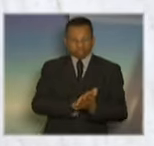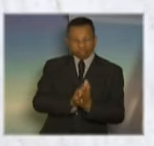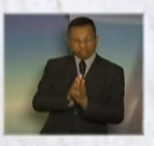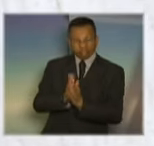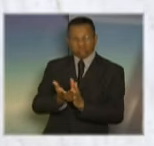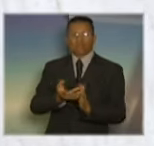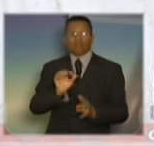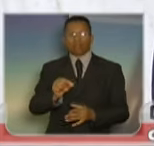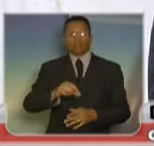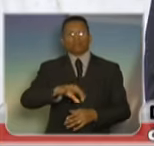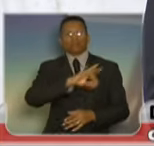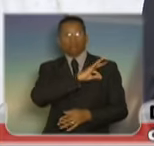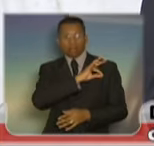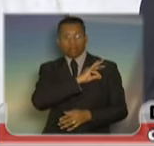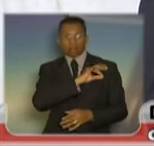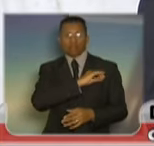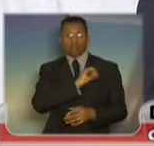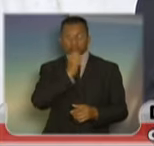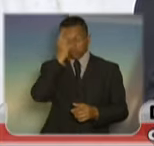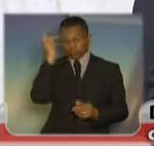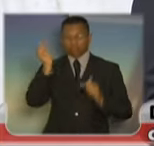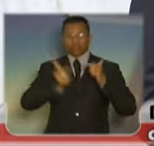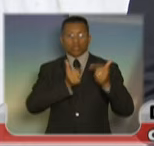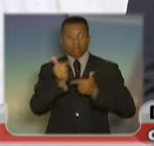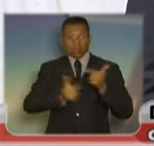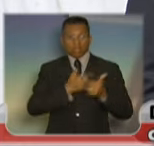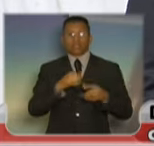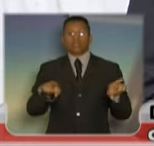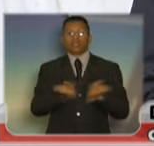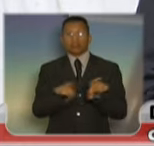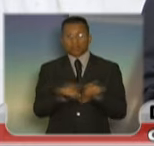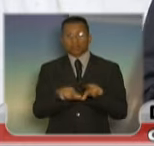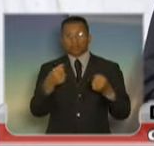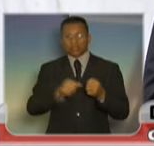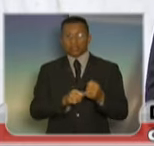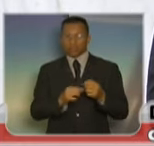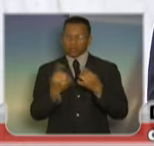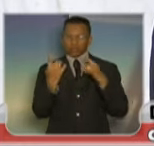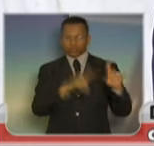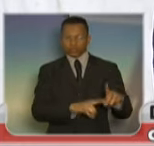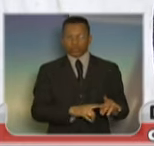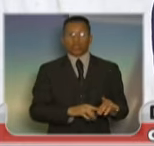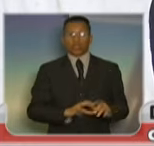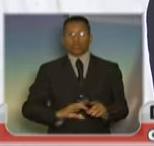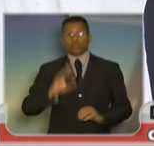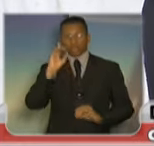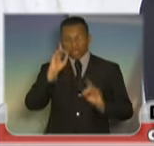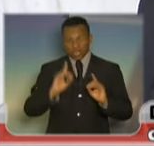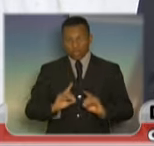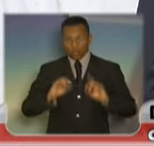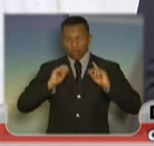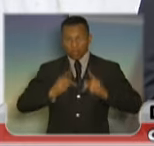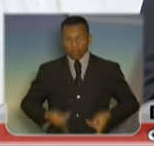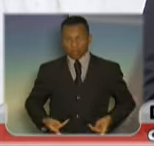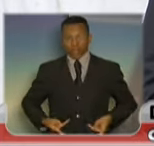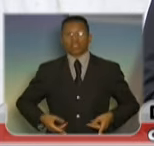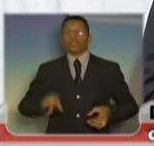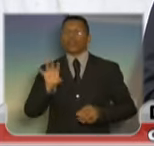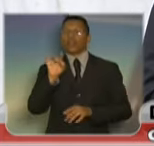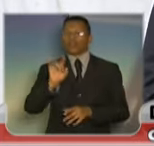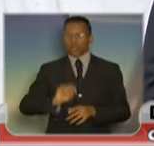de trabalhadores, e precisamos combater isso fortemente também. Os chamados direitos humanos, que só defendem direitos de bandidos,